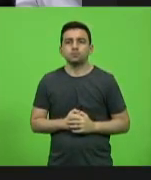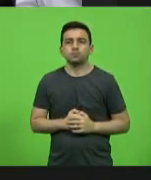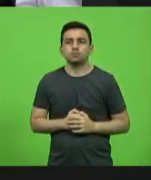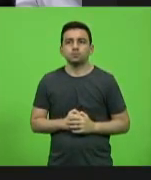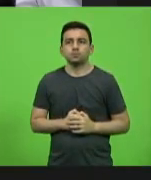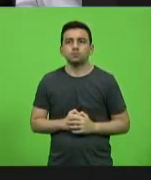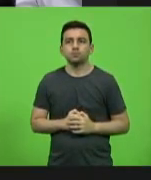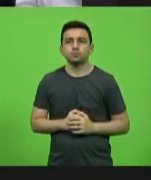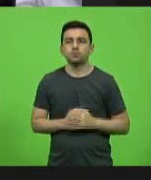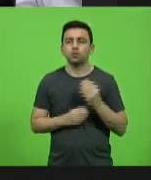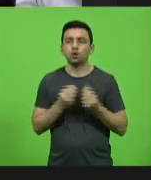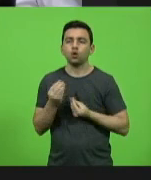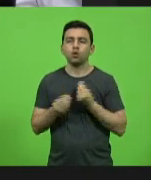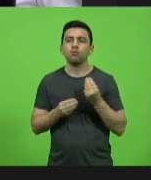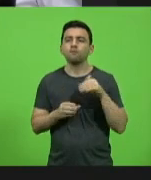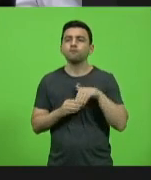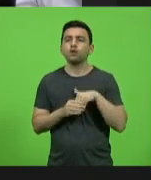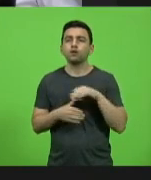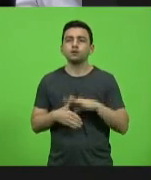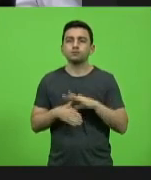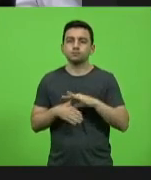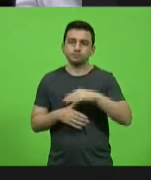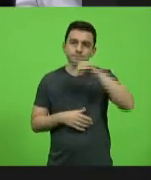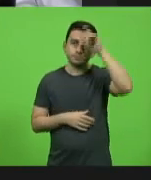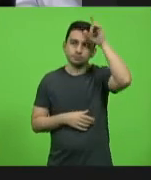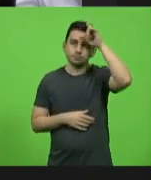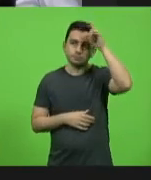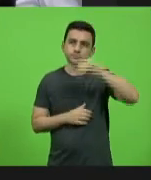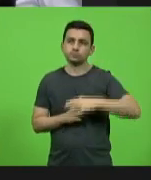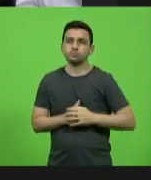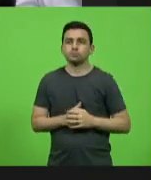como voto líder, deputado Sargento Lima.